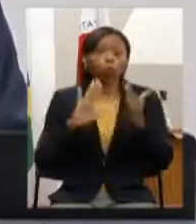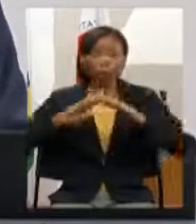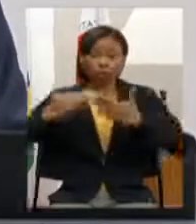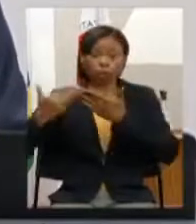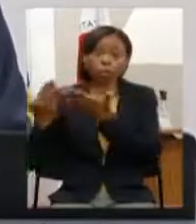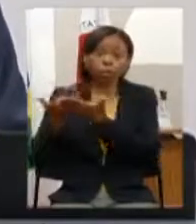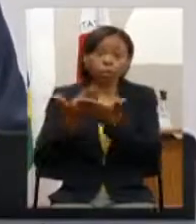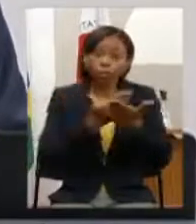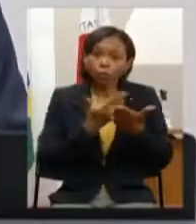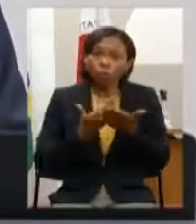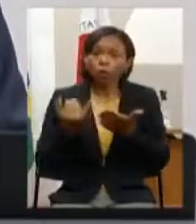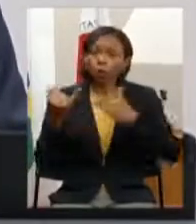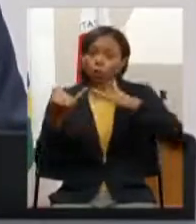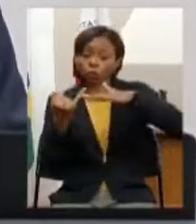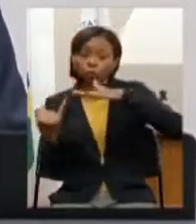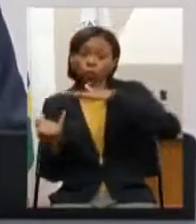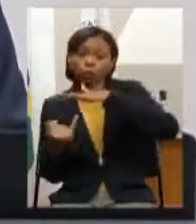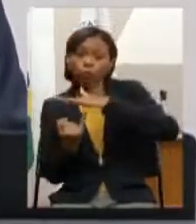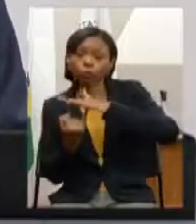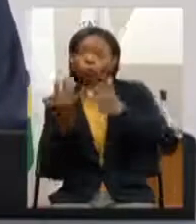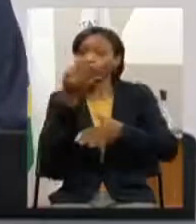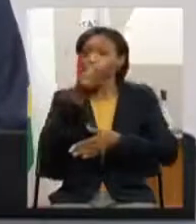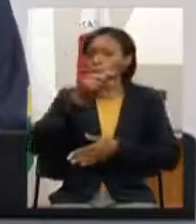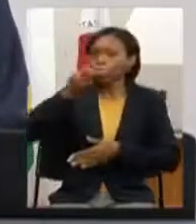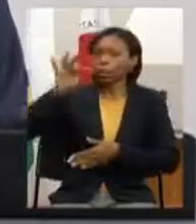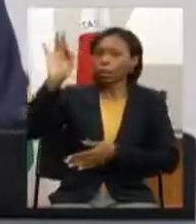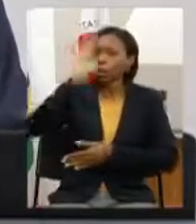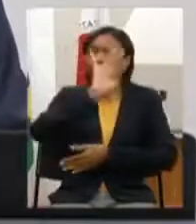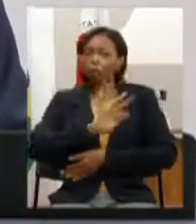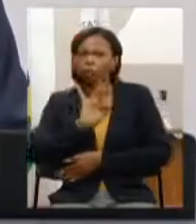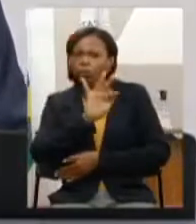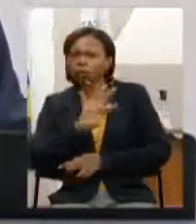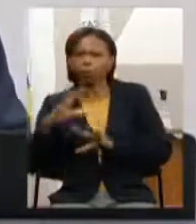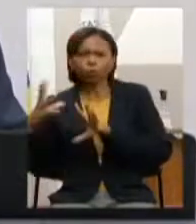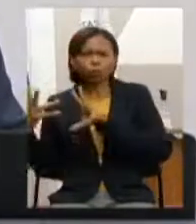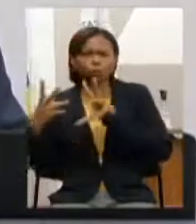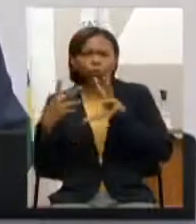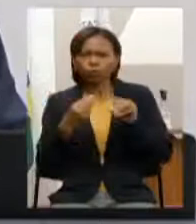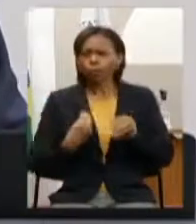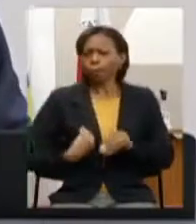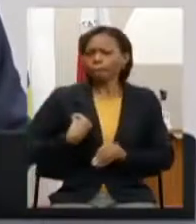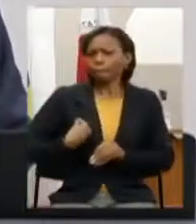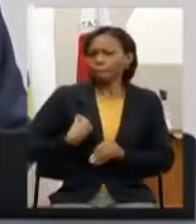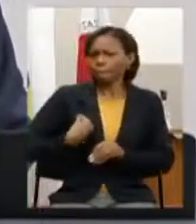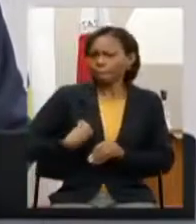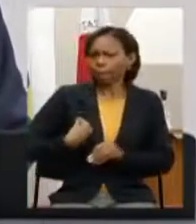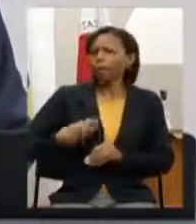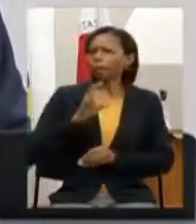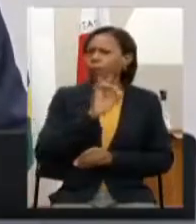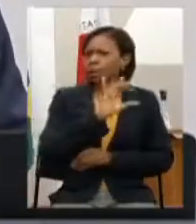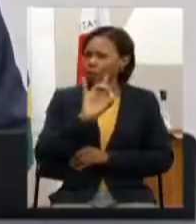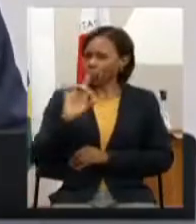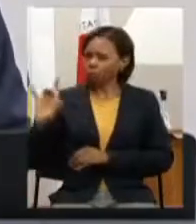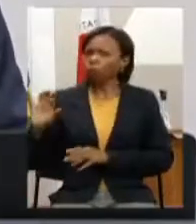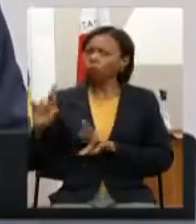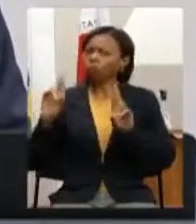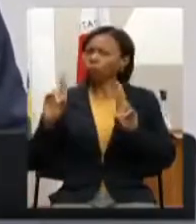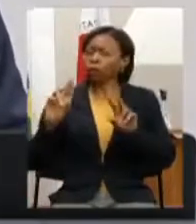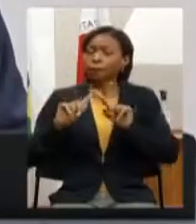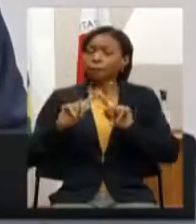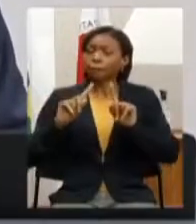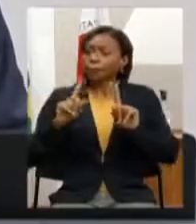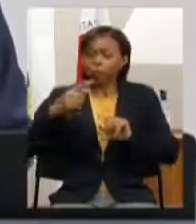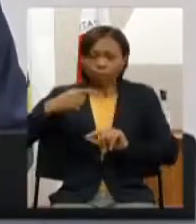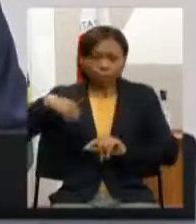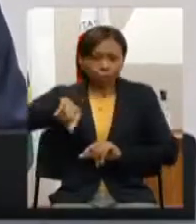os institutos federais as universidades dão a sua parcela de contribuição e não dá para